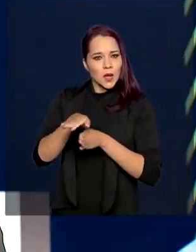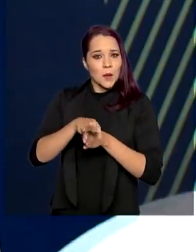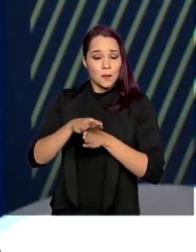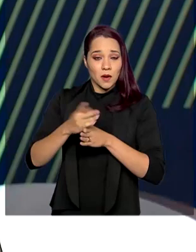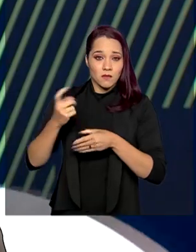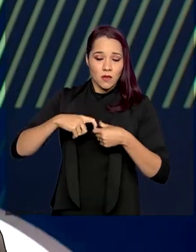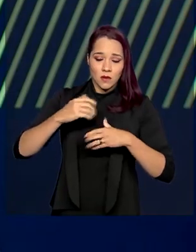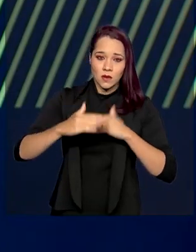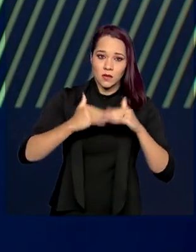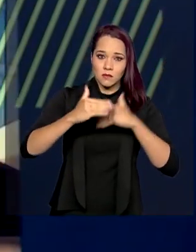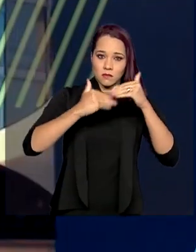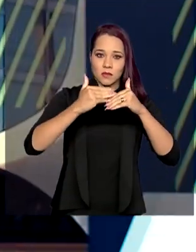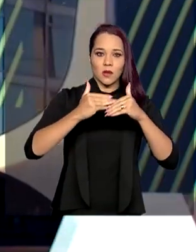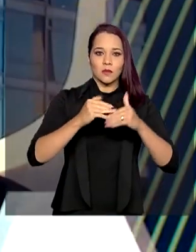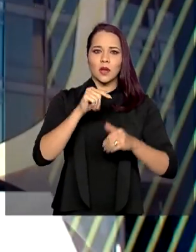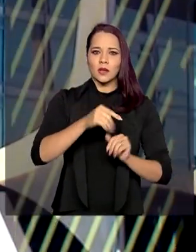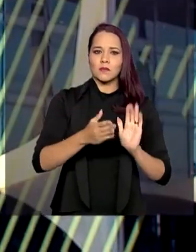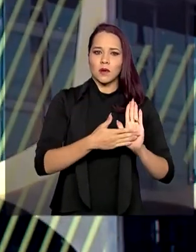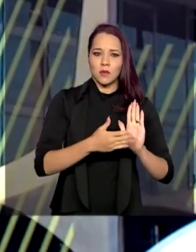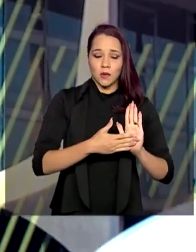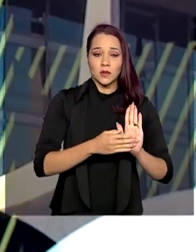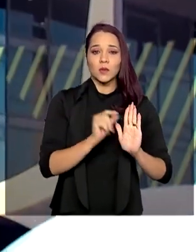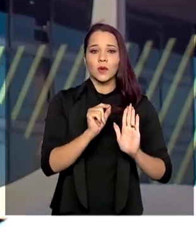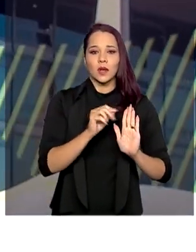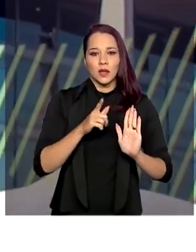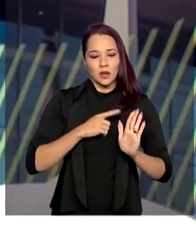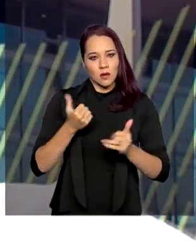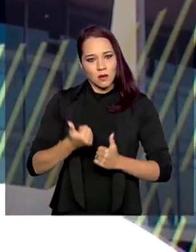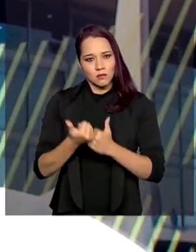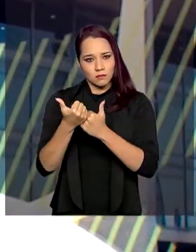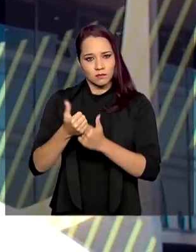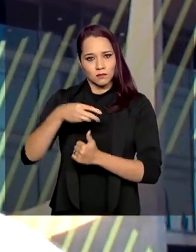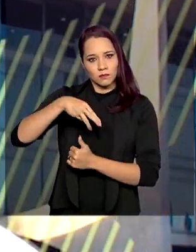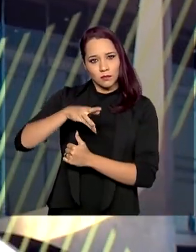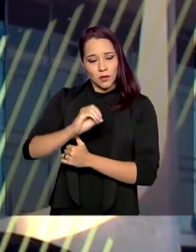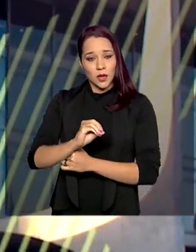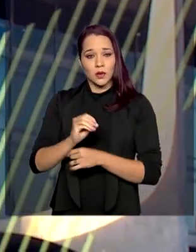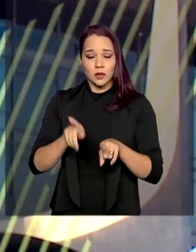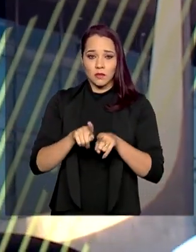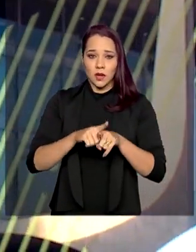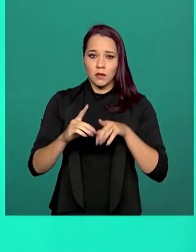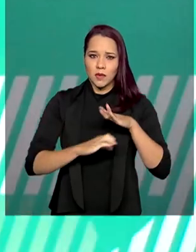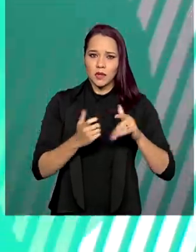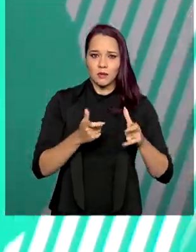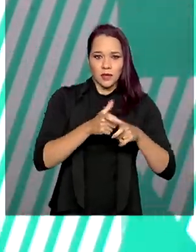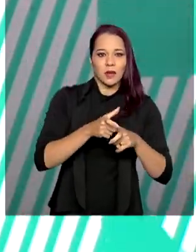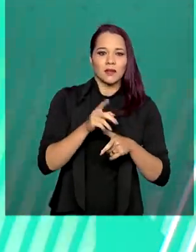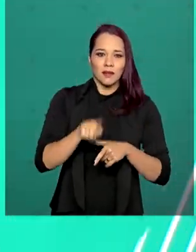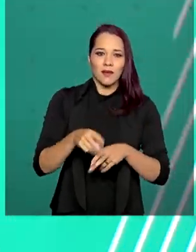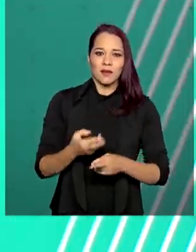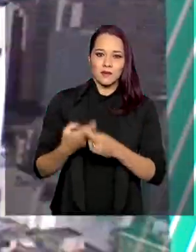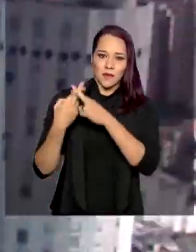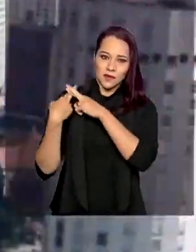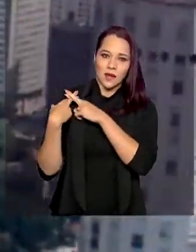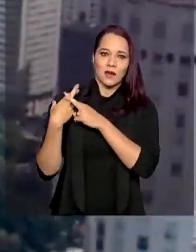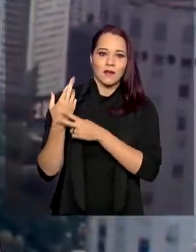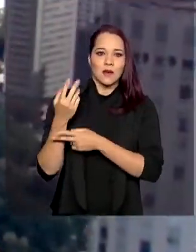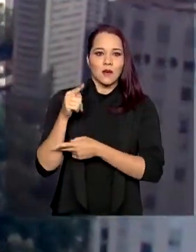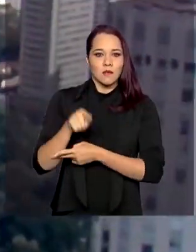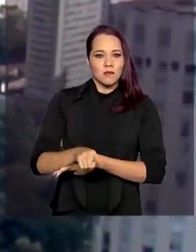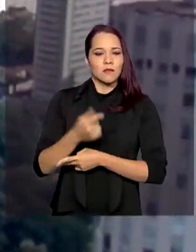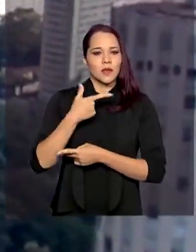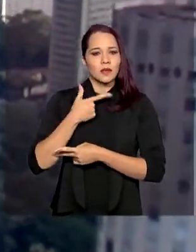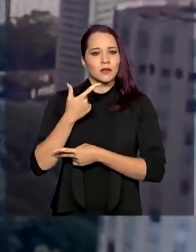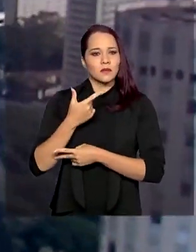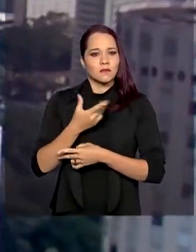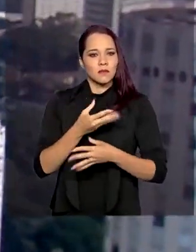crescimento econômico. Entre as propostas está o apoio às micro e pequenas empresas, responsáveis pela maior parte